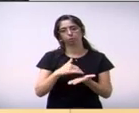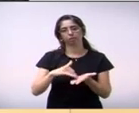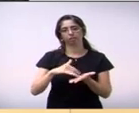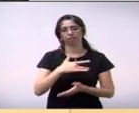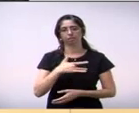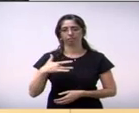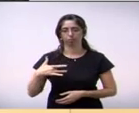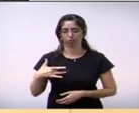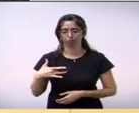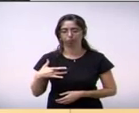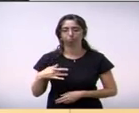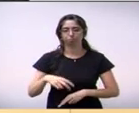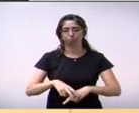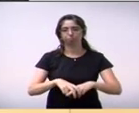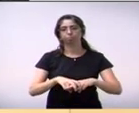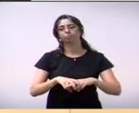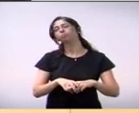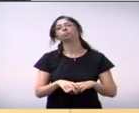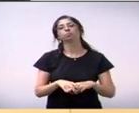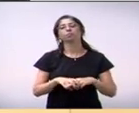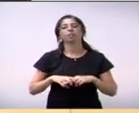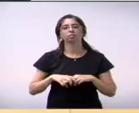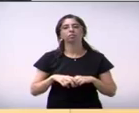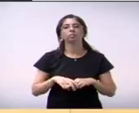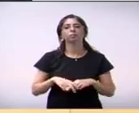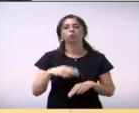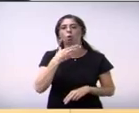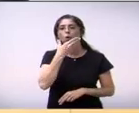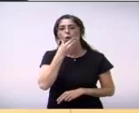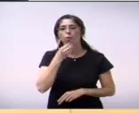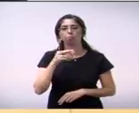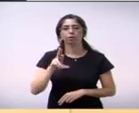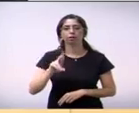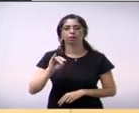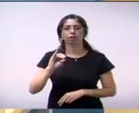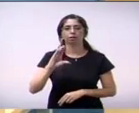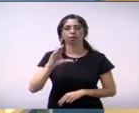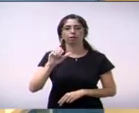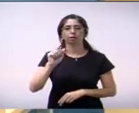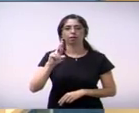Secretaria de Saúde, através do doutor Ricardo. Com a palavra, vereadora Angela Duarte.